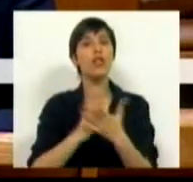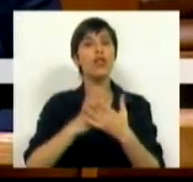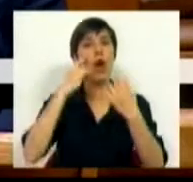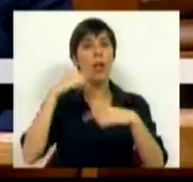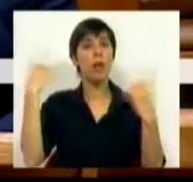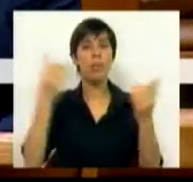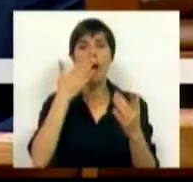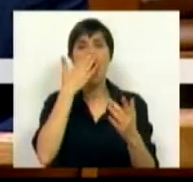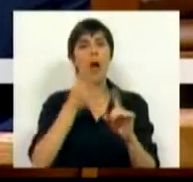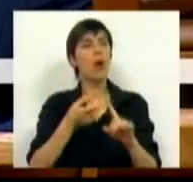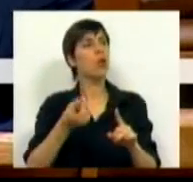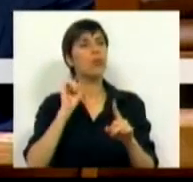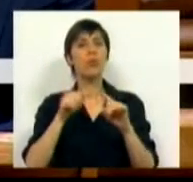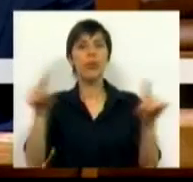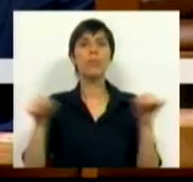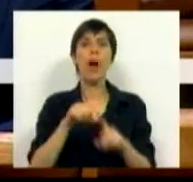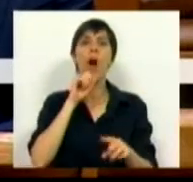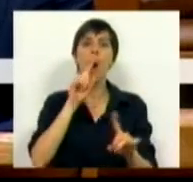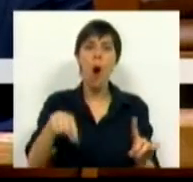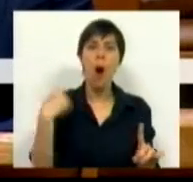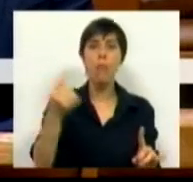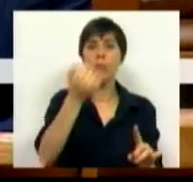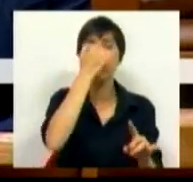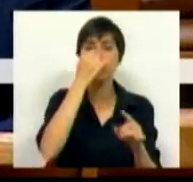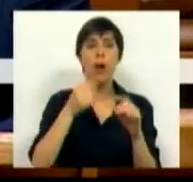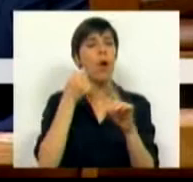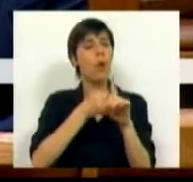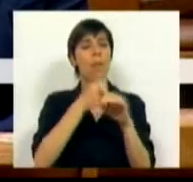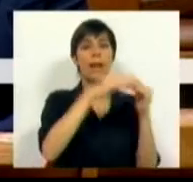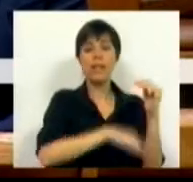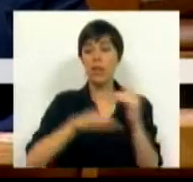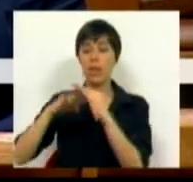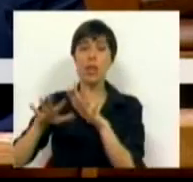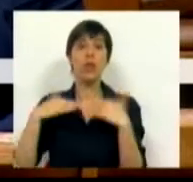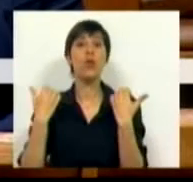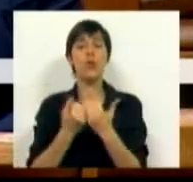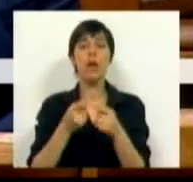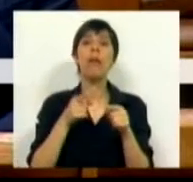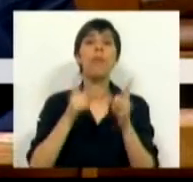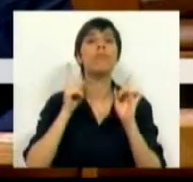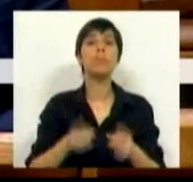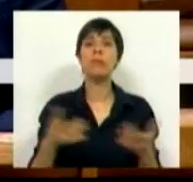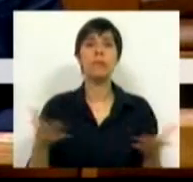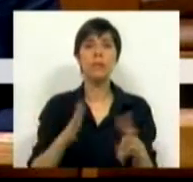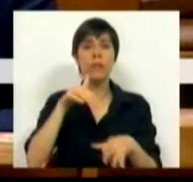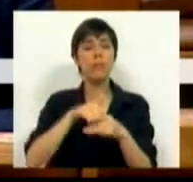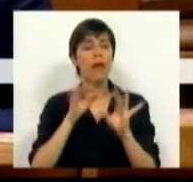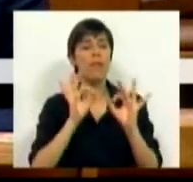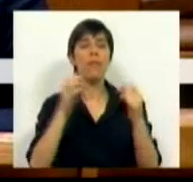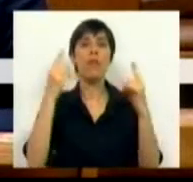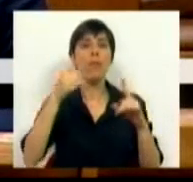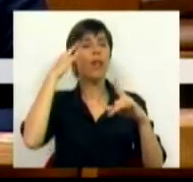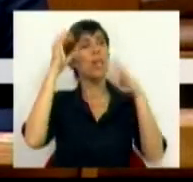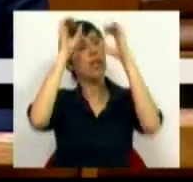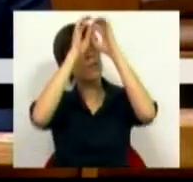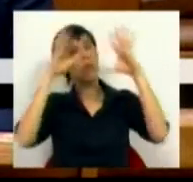pública deixou de ser um espaço de oportunidades e de combate às desigualdades sociais para passar a ser um filtro ao serviço de uma